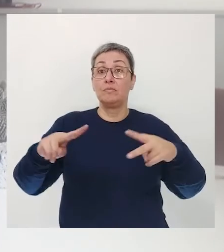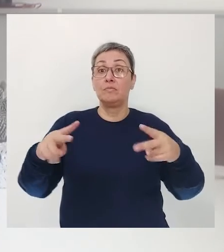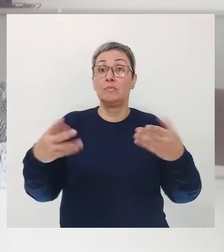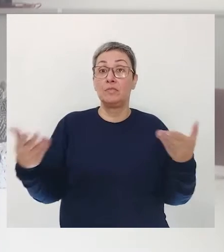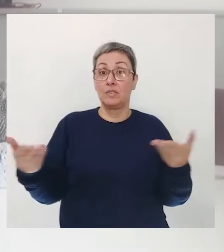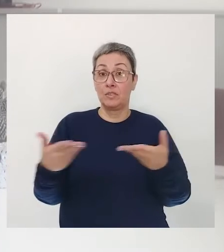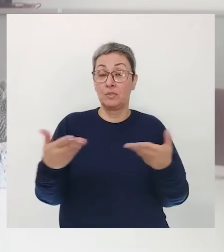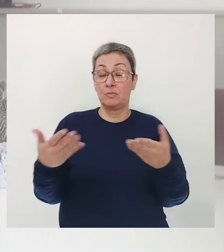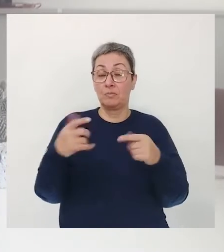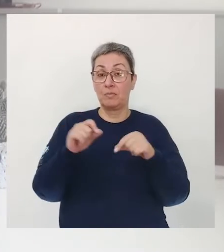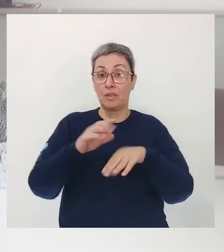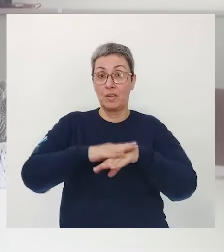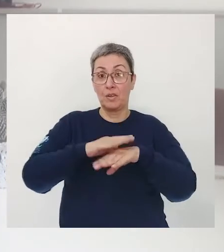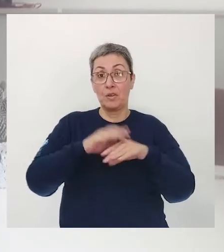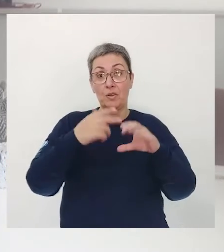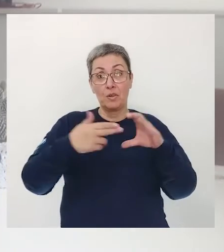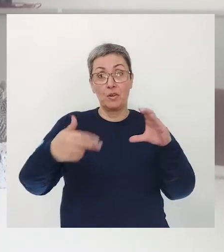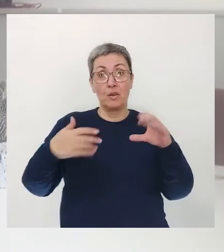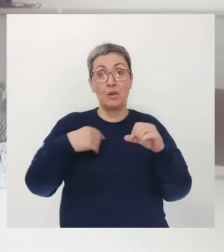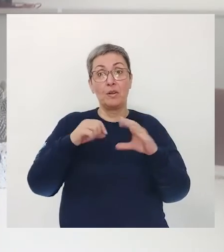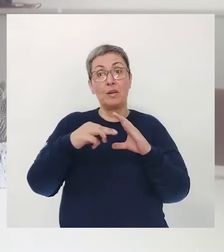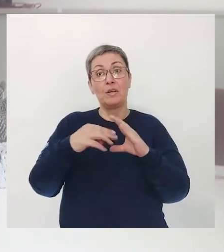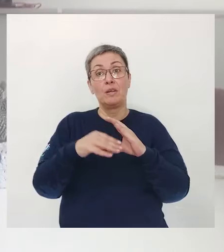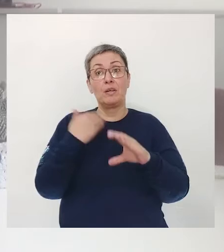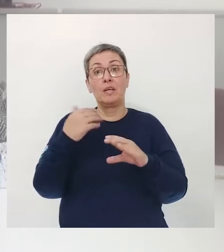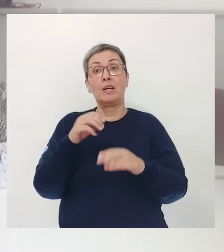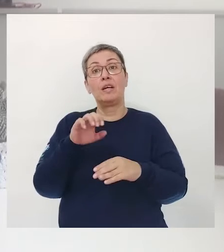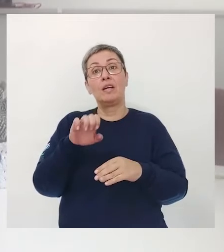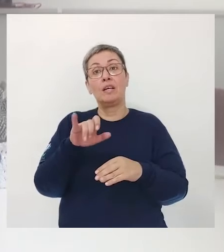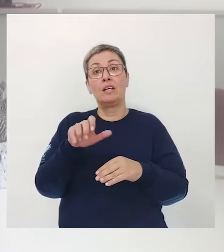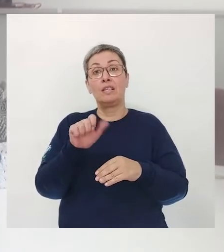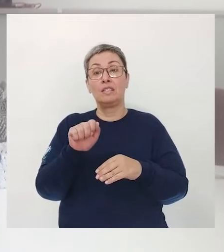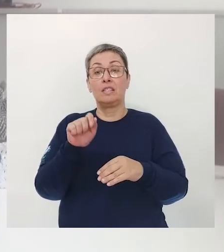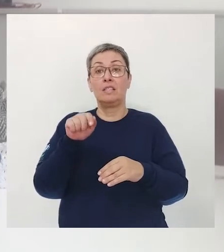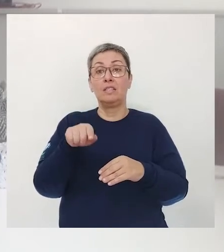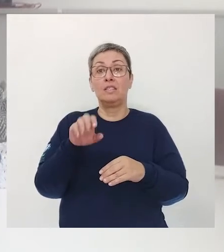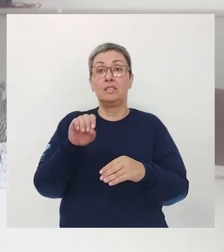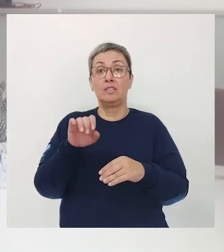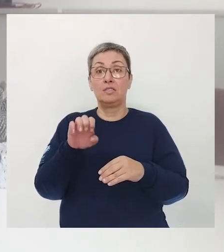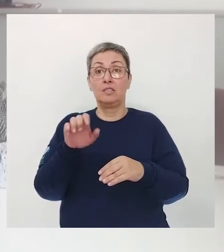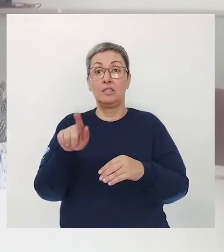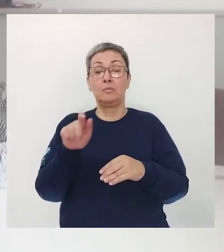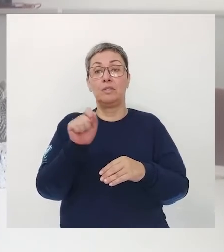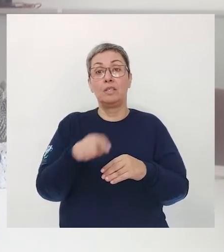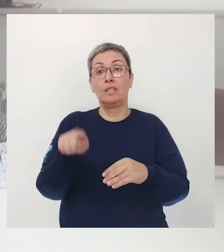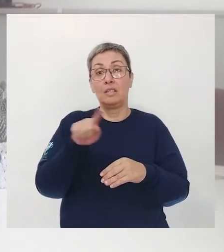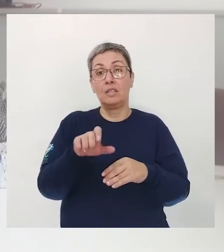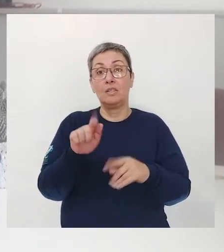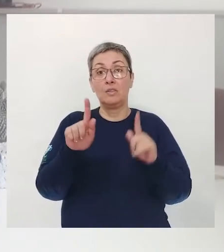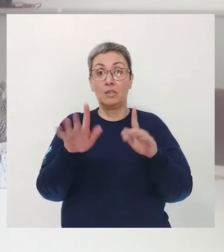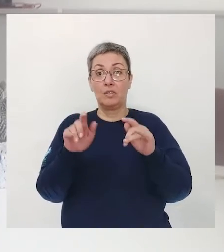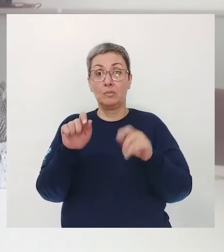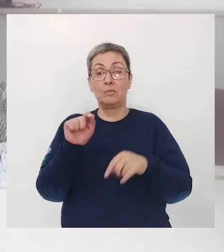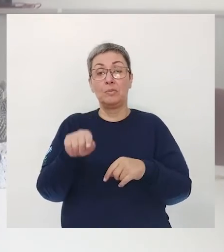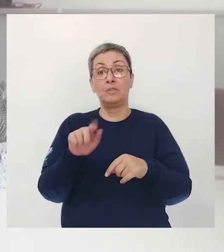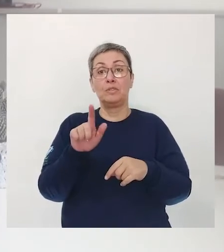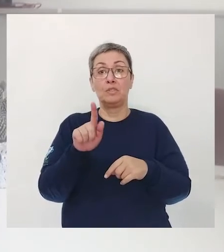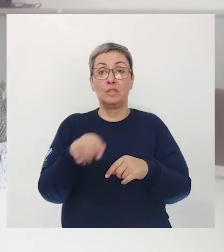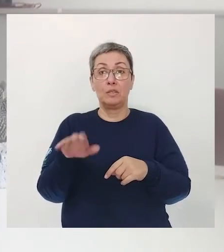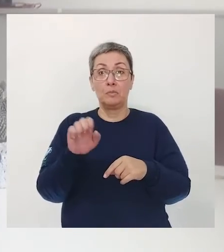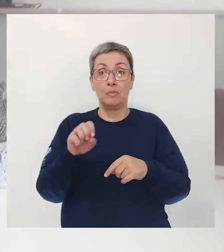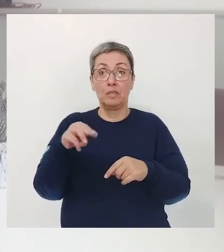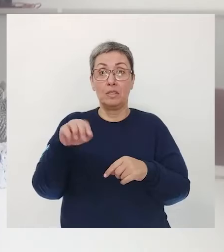Compartilhe conosco A sua charge Pelo e-mail Ejadoep .guarulhos Arroba Gmail Ok?